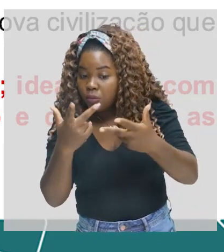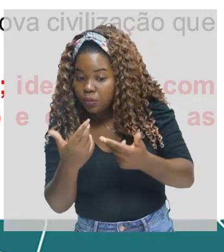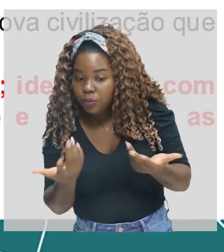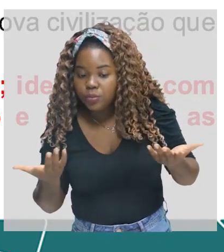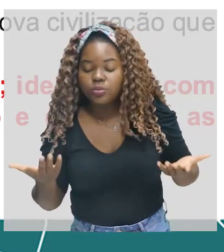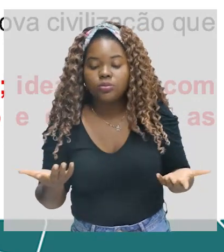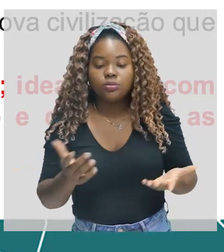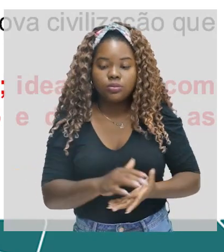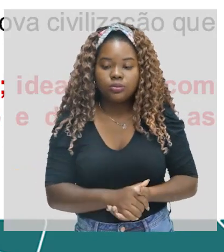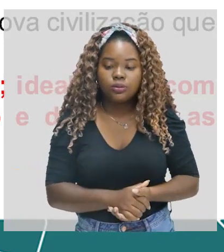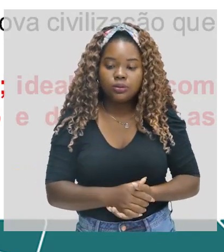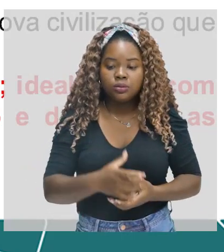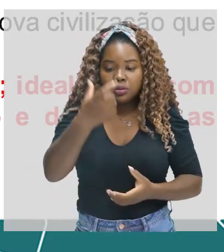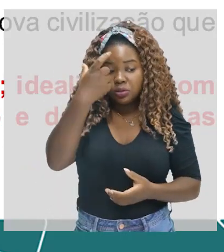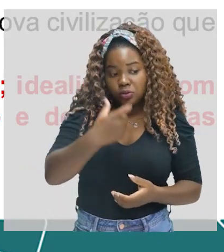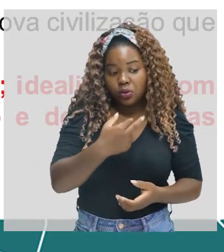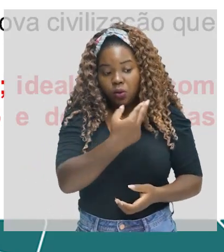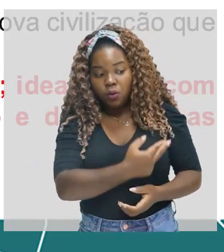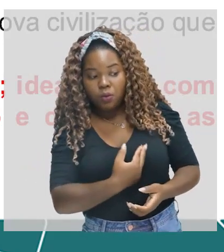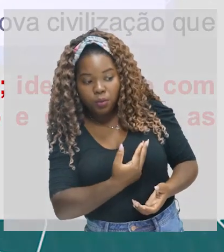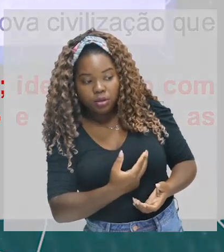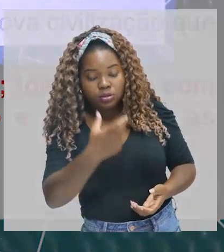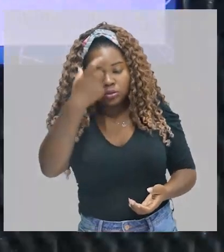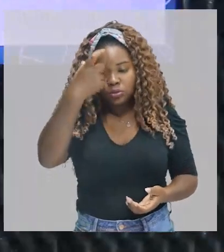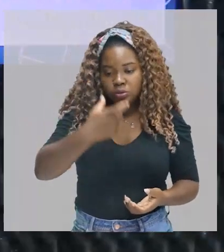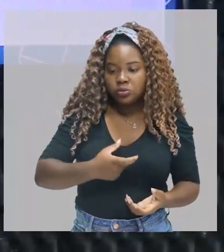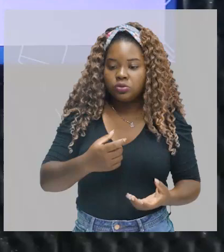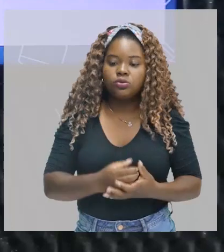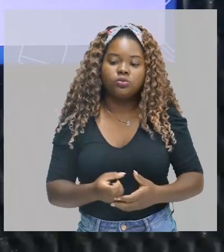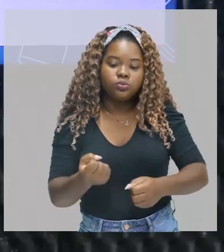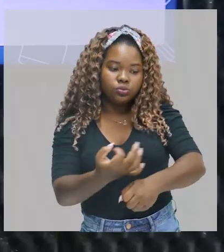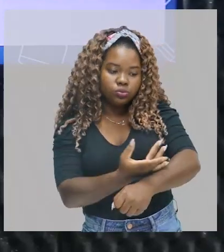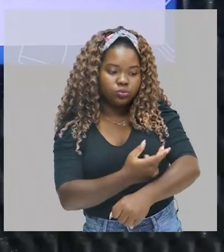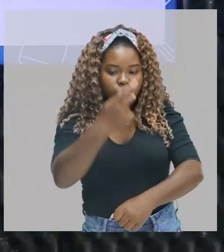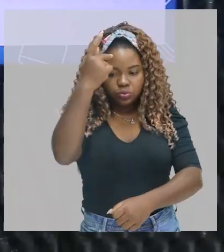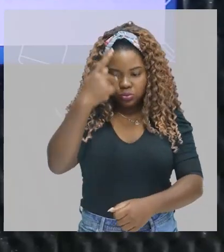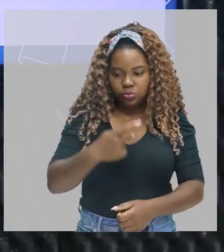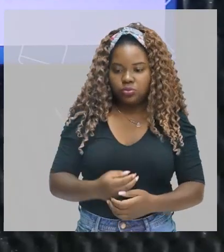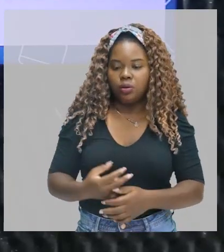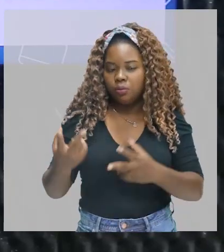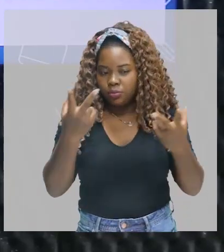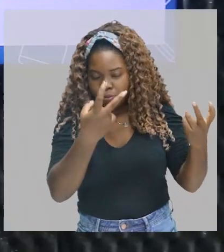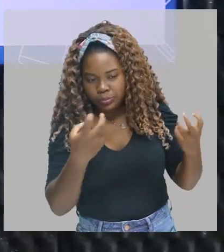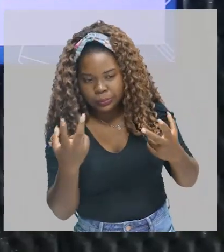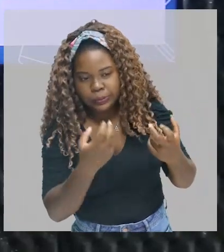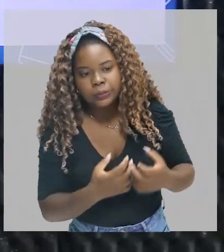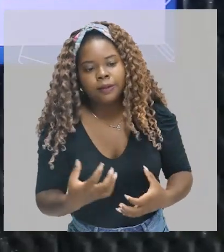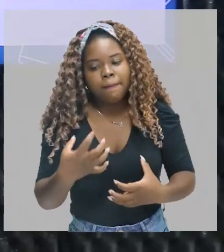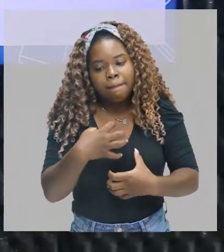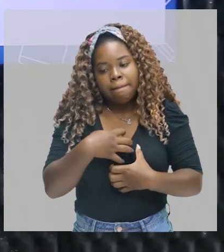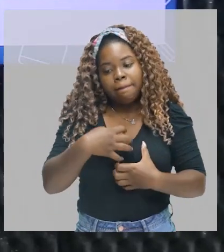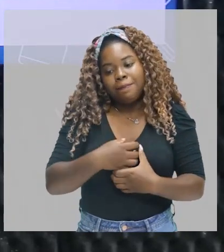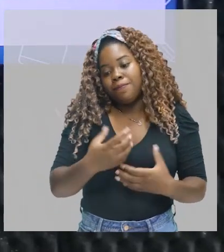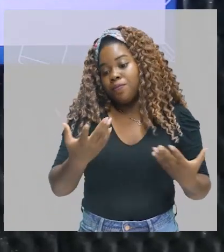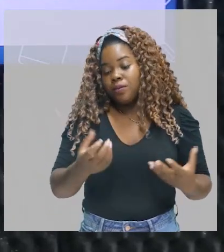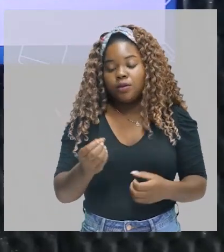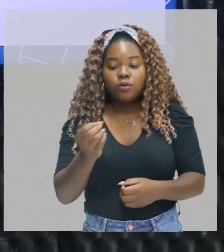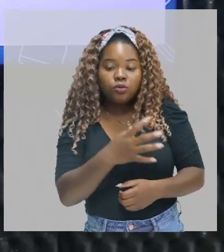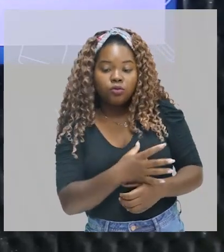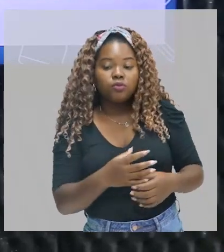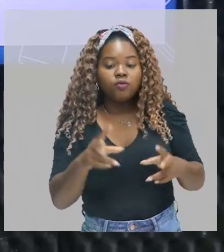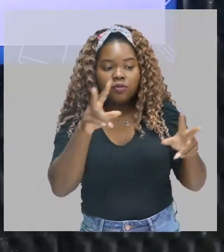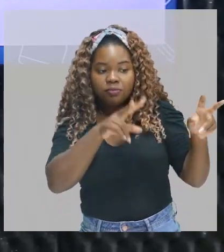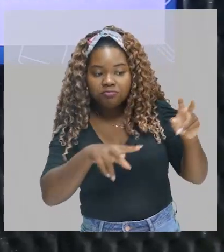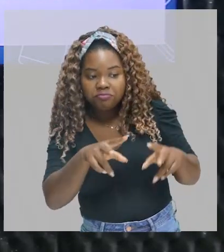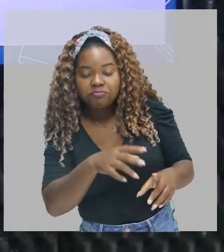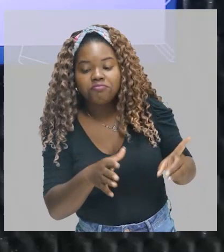realmente o índio é. Porque eu sou romântica, eu sou subjetivista, o meu olhar é sentimentalista, então eu já vou dar uma nova visão